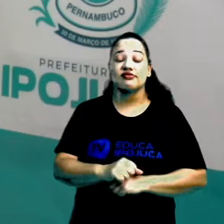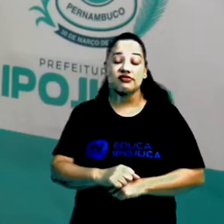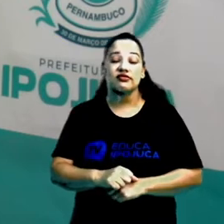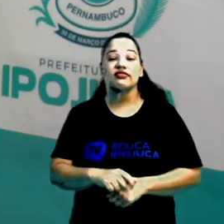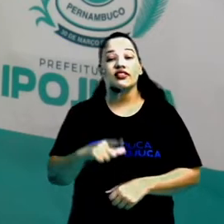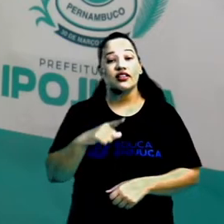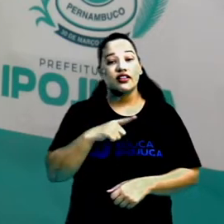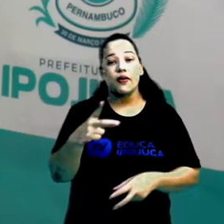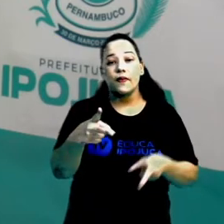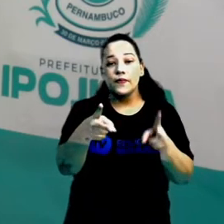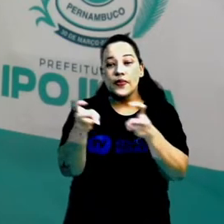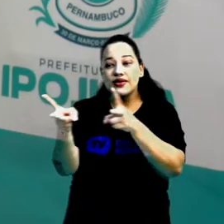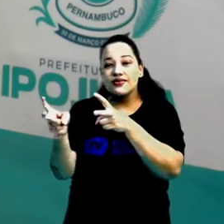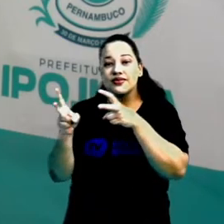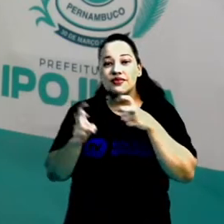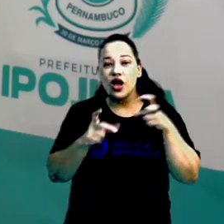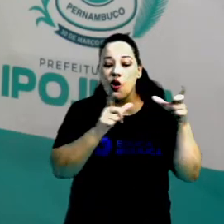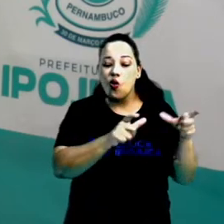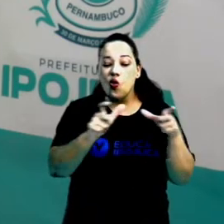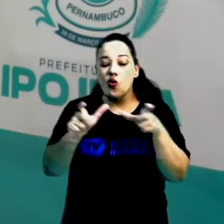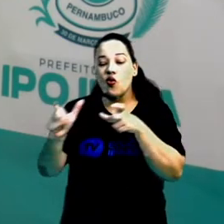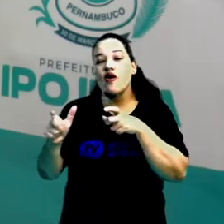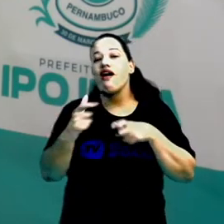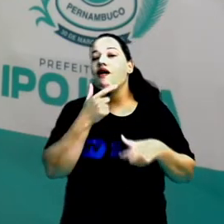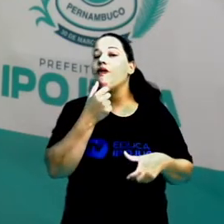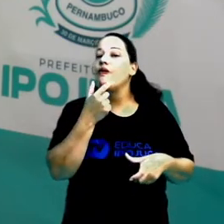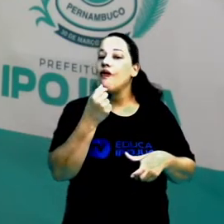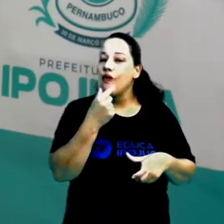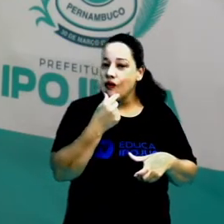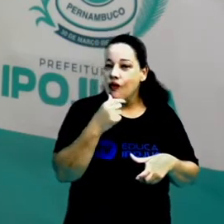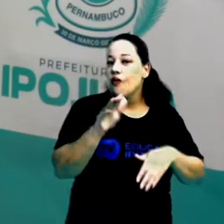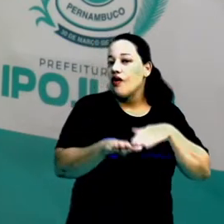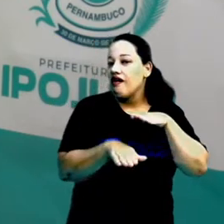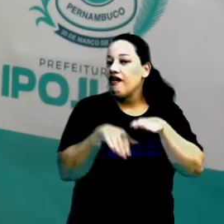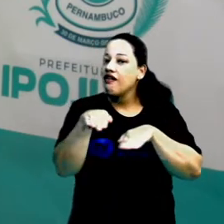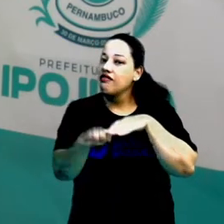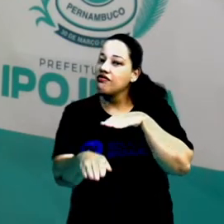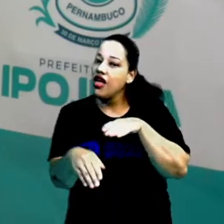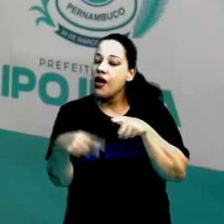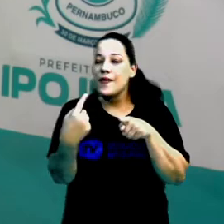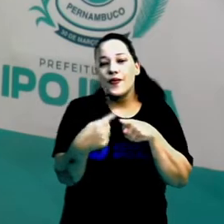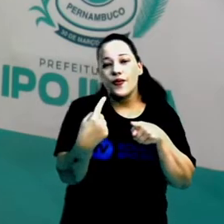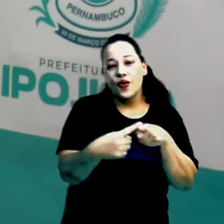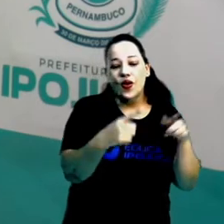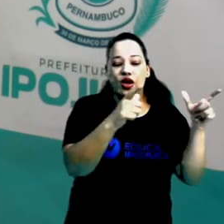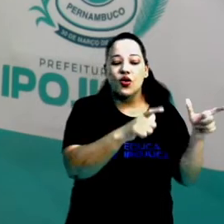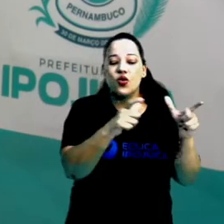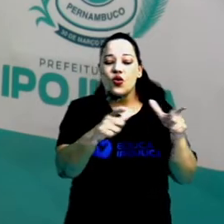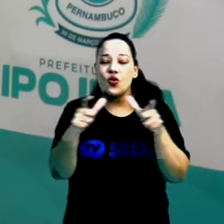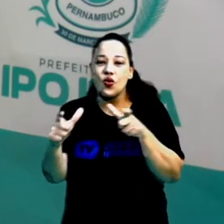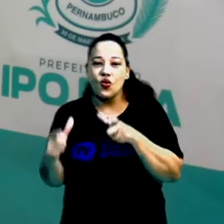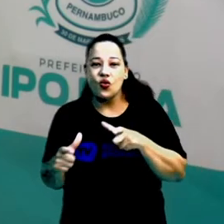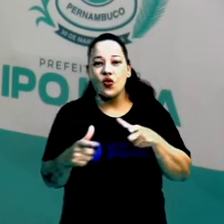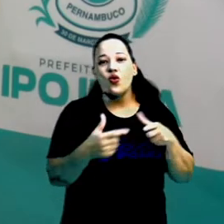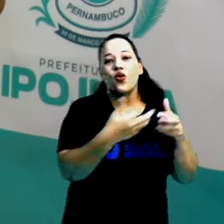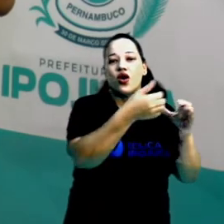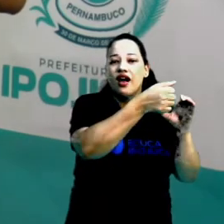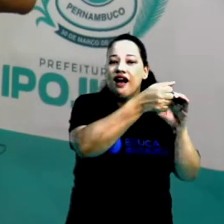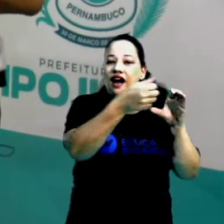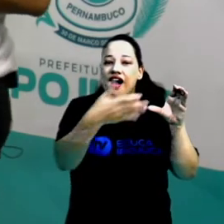identificar os lugares que esse homem passava por causa dos ambientes e suas características?